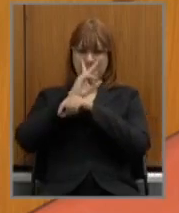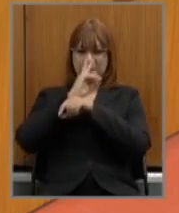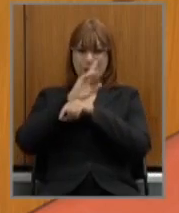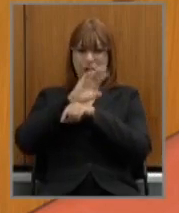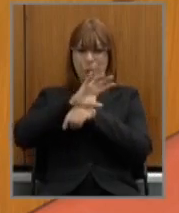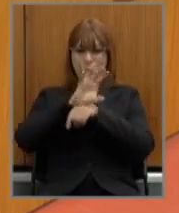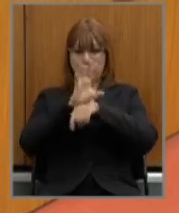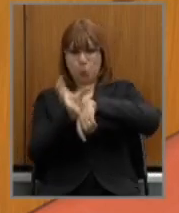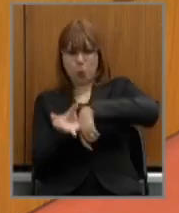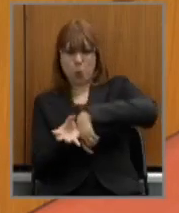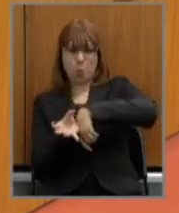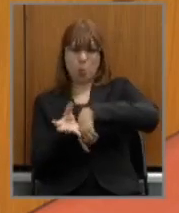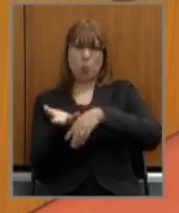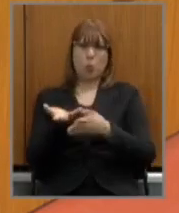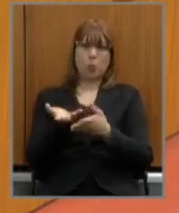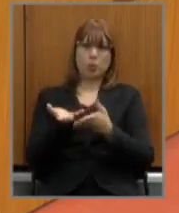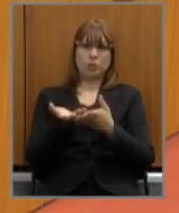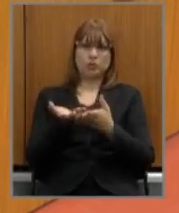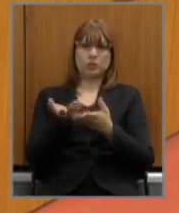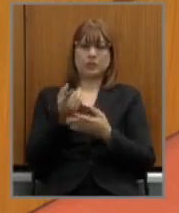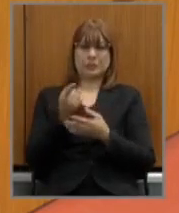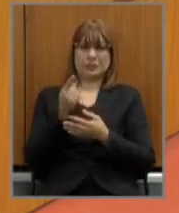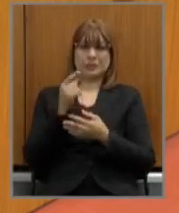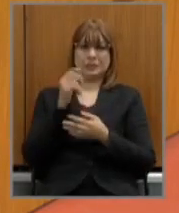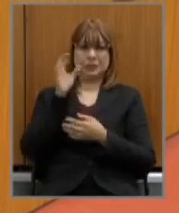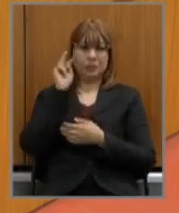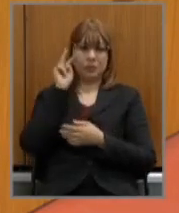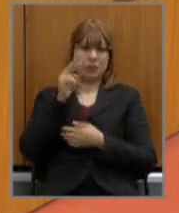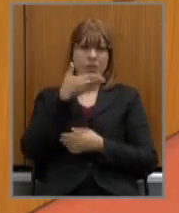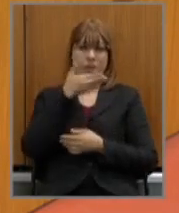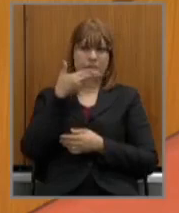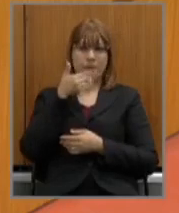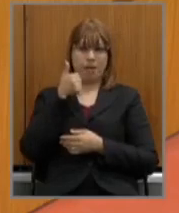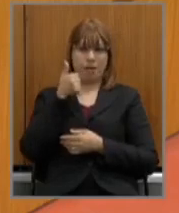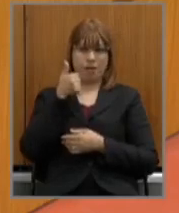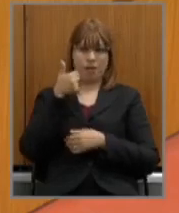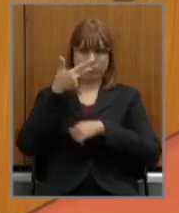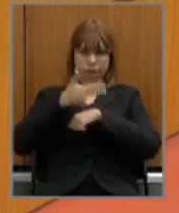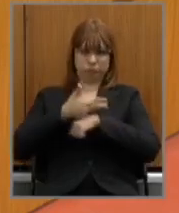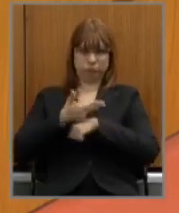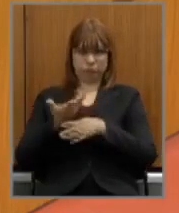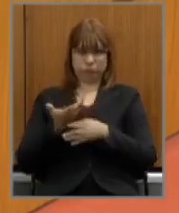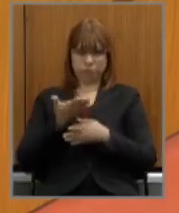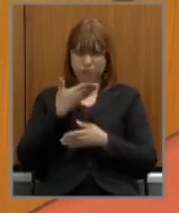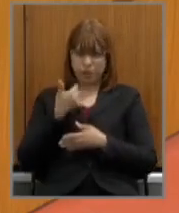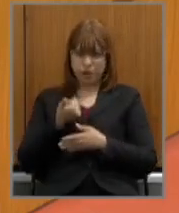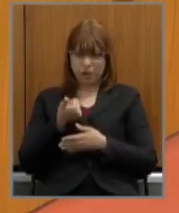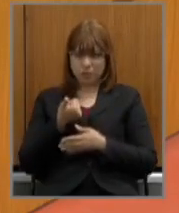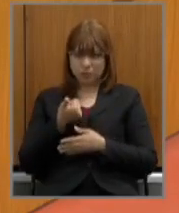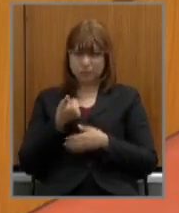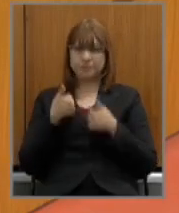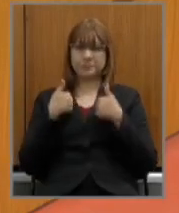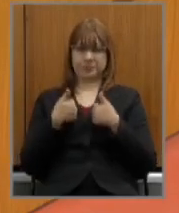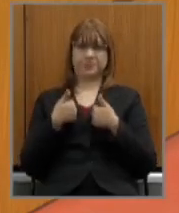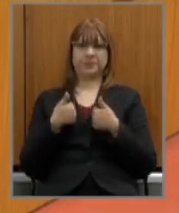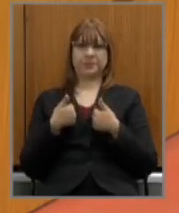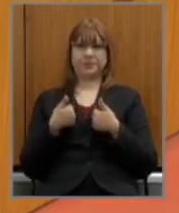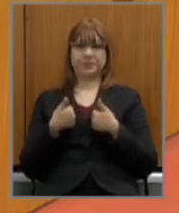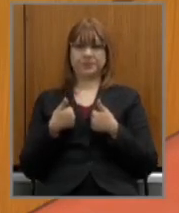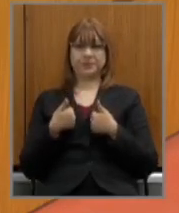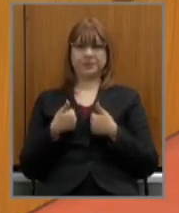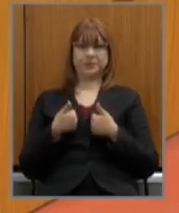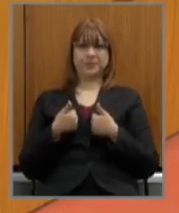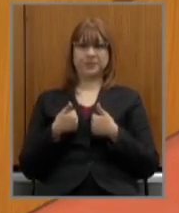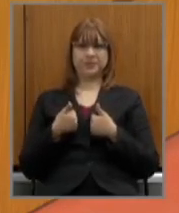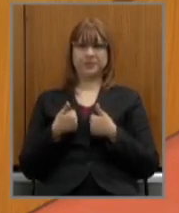lateral para a gente ter a melhor visualização do seu vídeo melhorou? isso melhorou estou vendo vocês